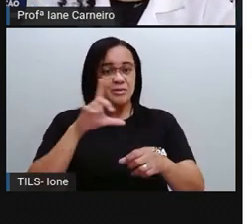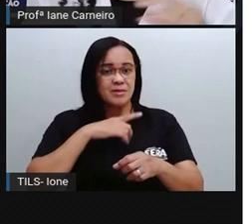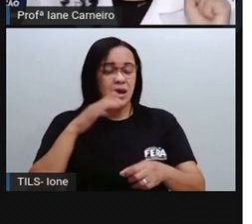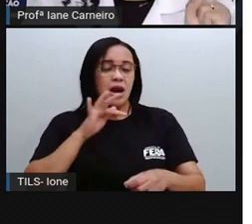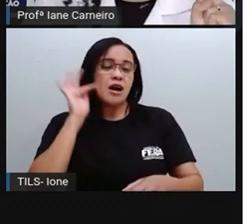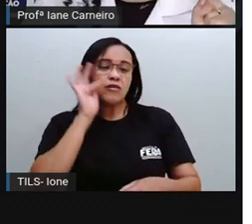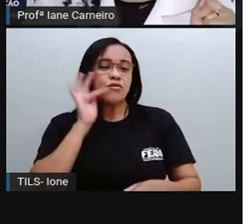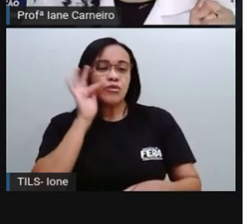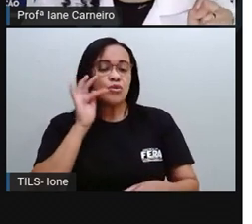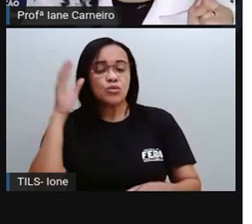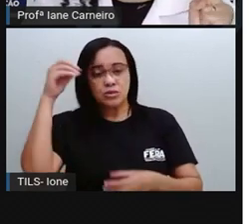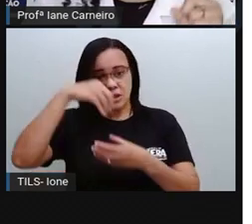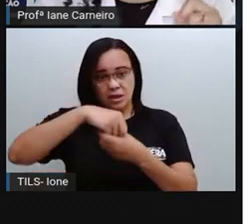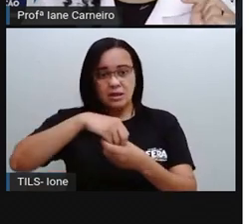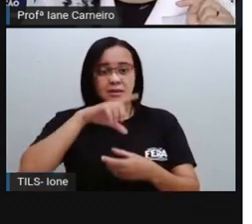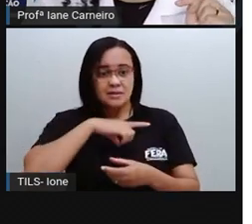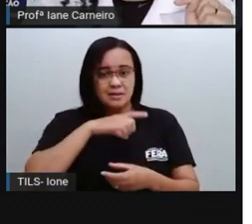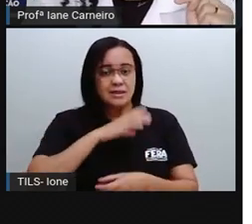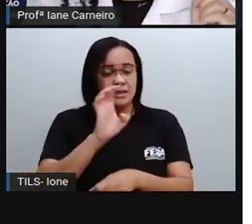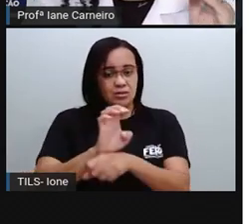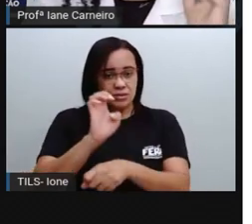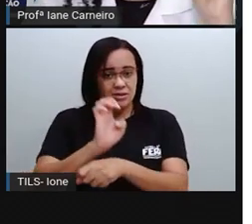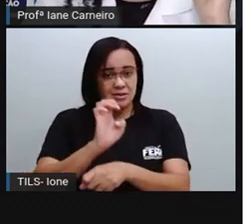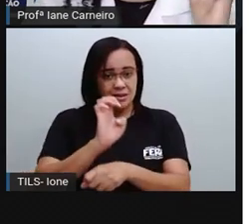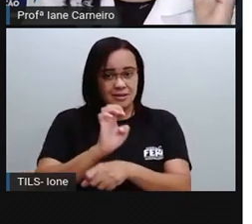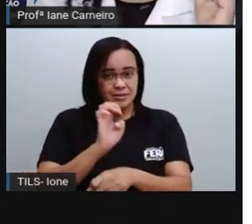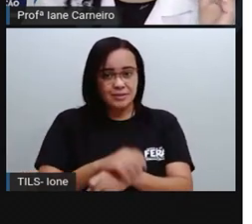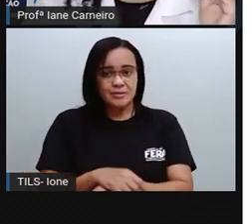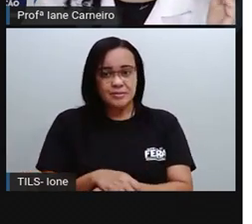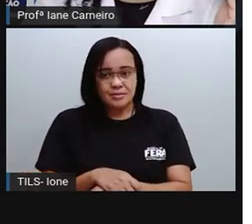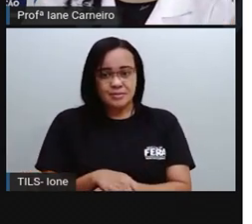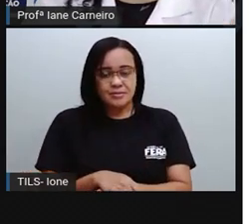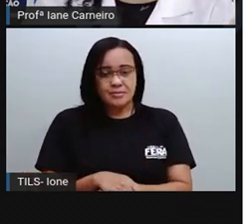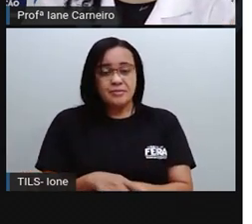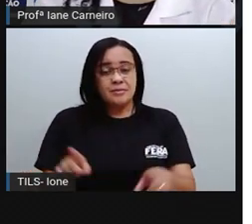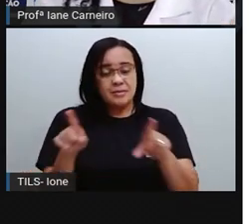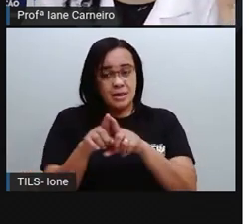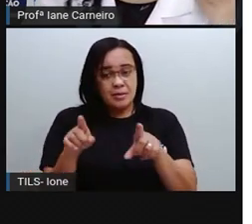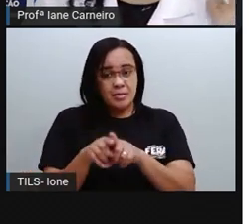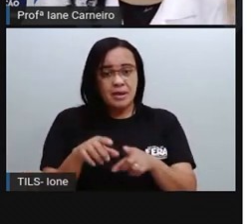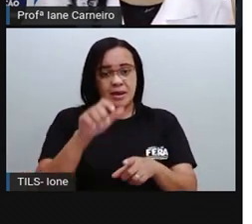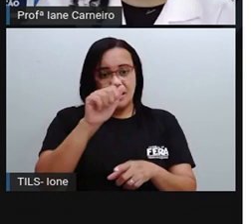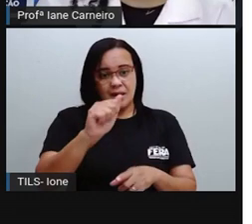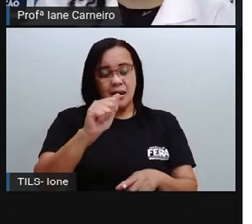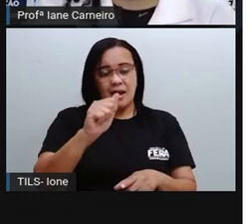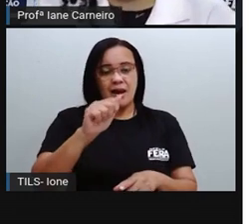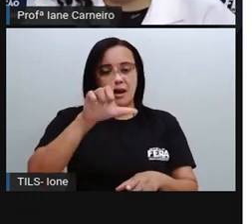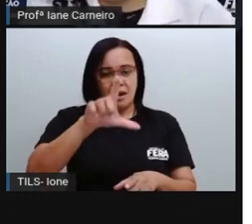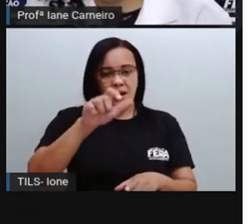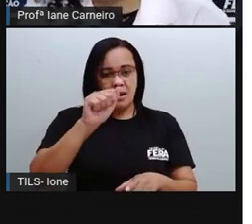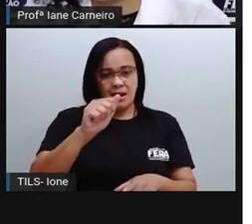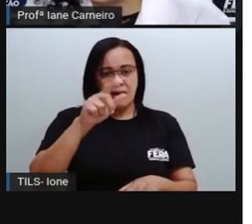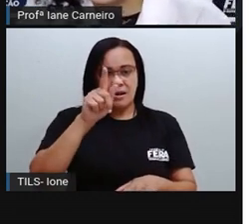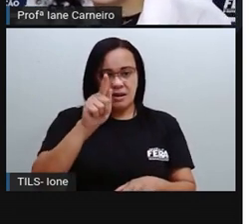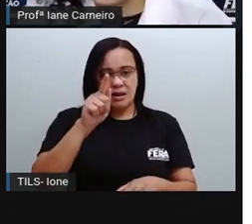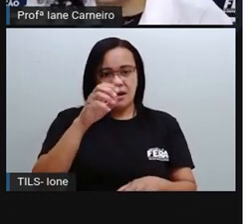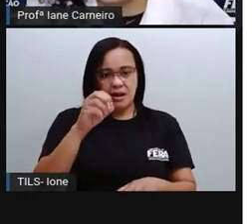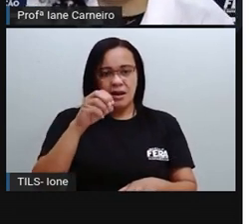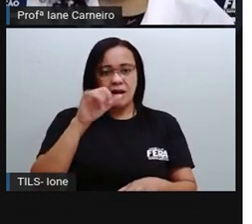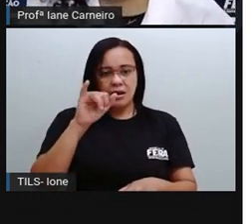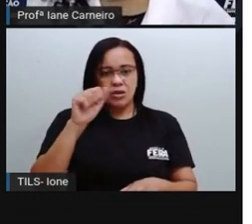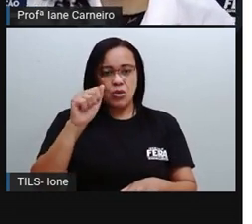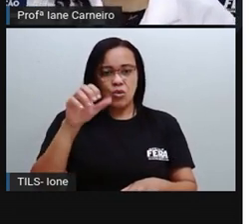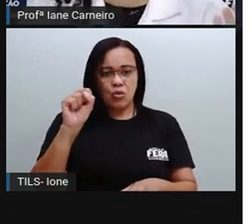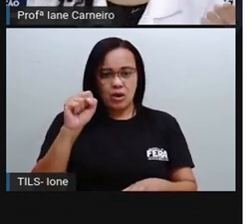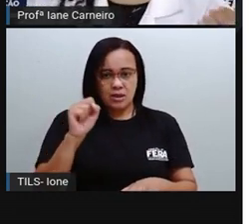Aqui nessa região, nesse estado. Mais um pouquinho para frente, nós temos as Alagoas, né? E aí aqui a gente tem a